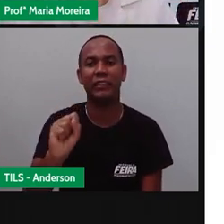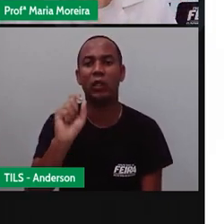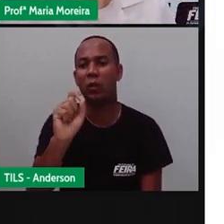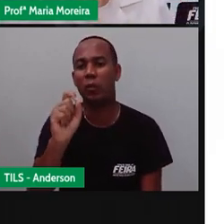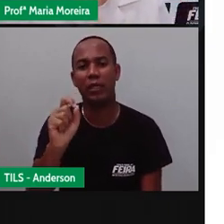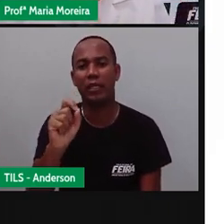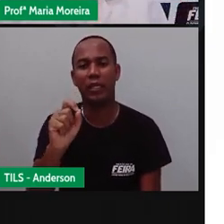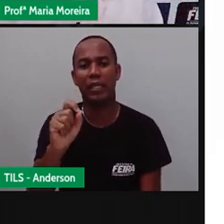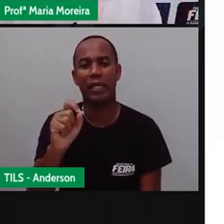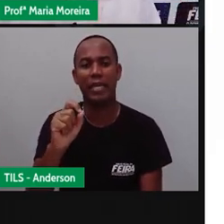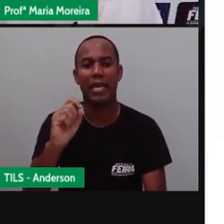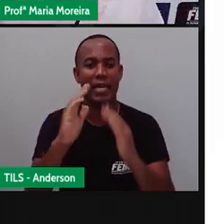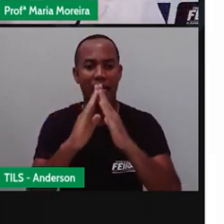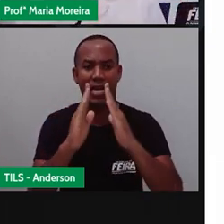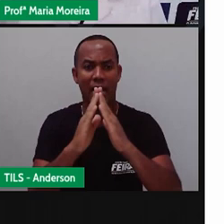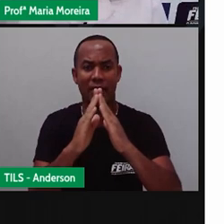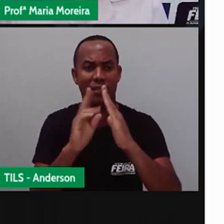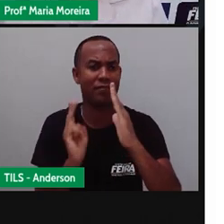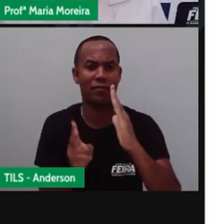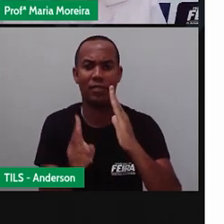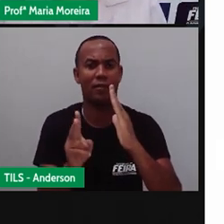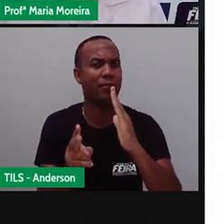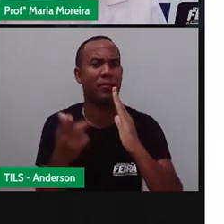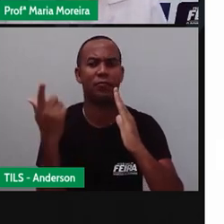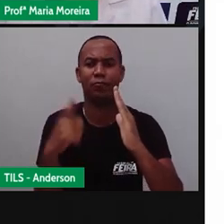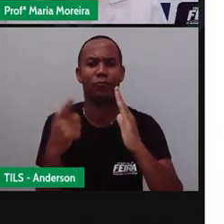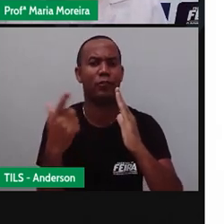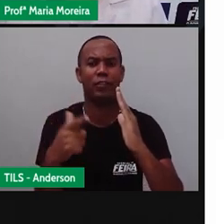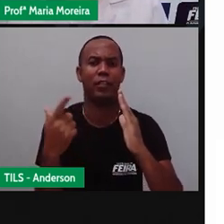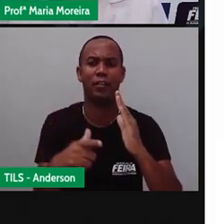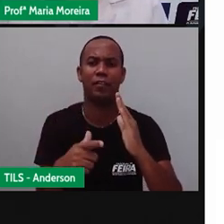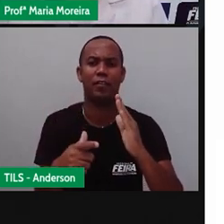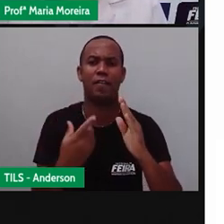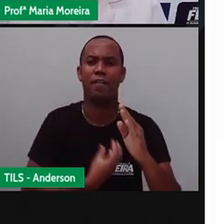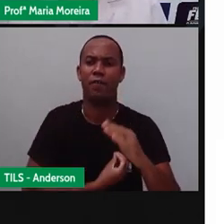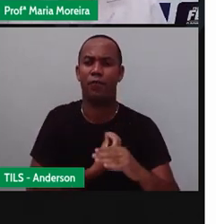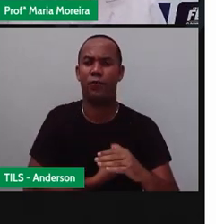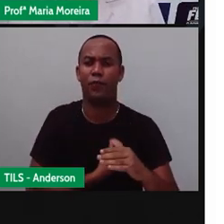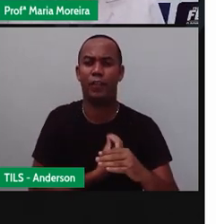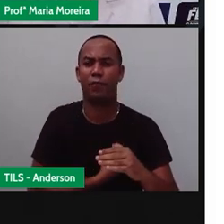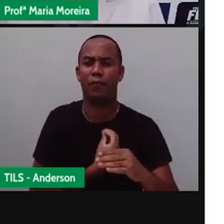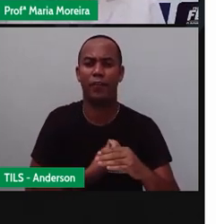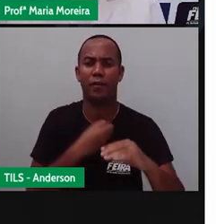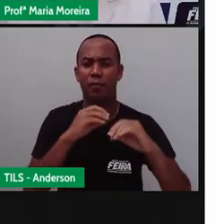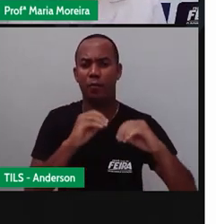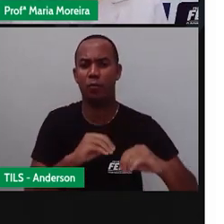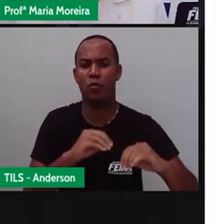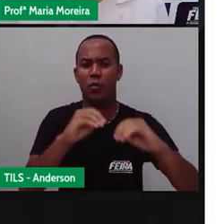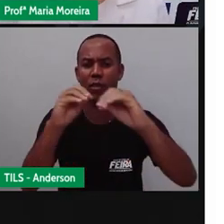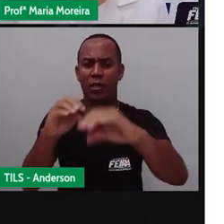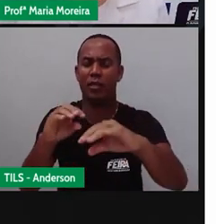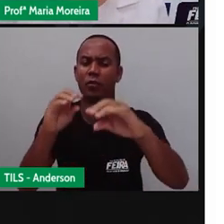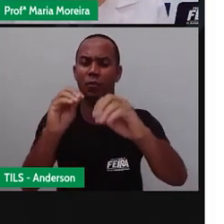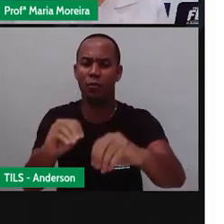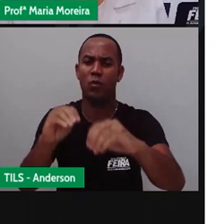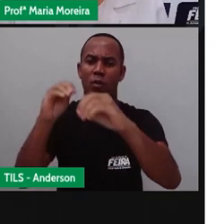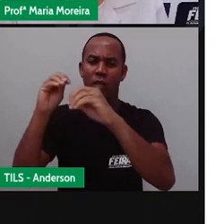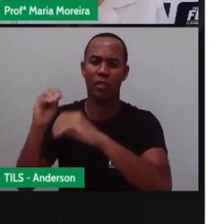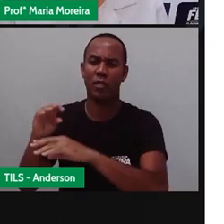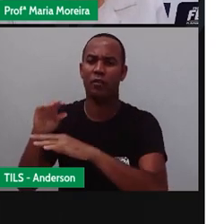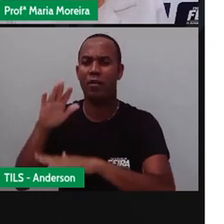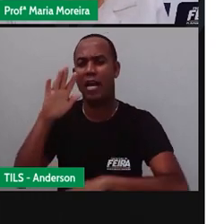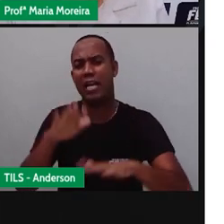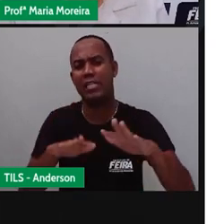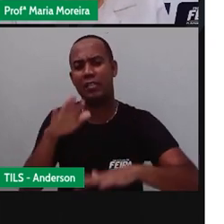esse mês tá aqui, mês que vem, outro local. Então, eles eram nômades por quê? Porque eles passavam alguns dias ou